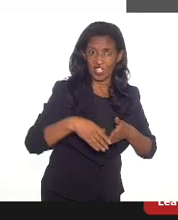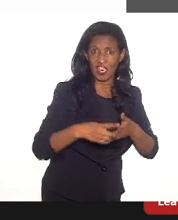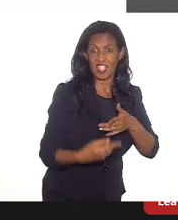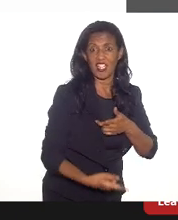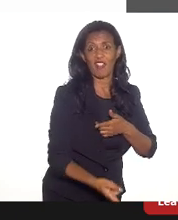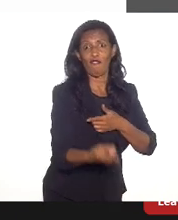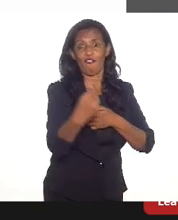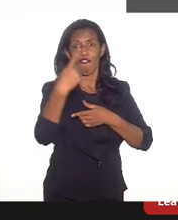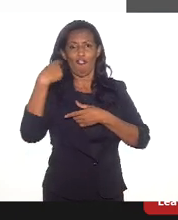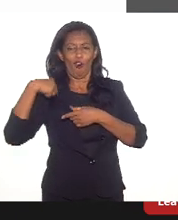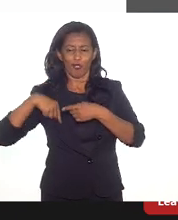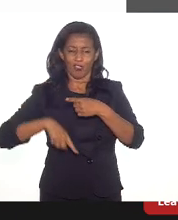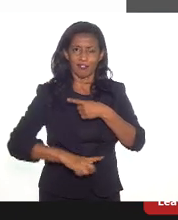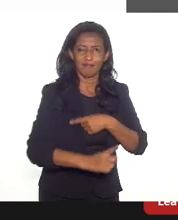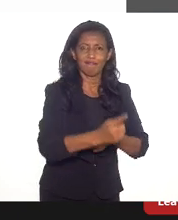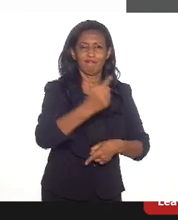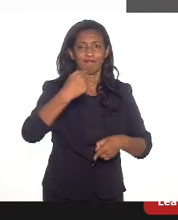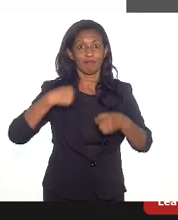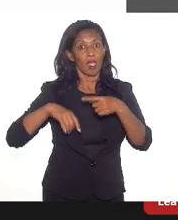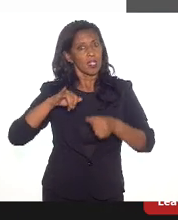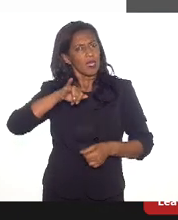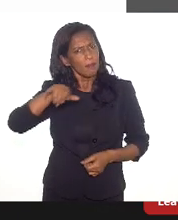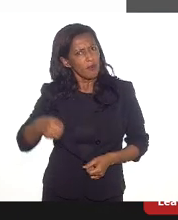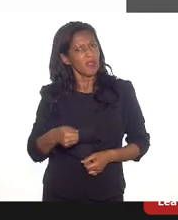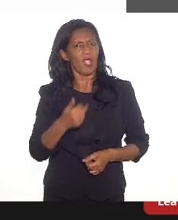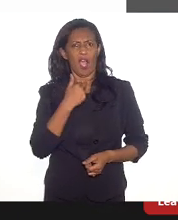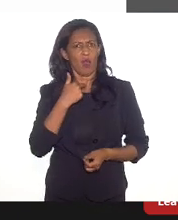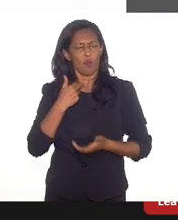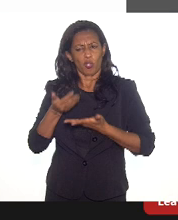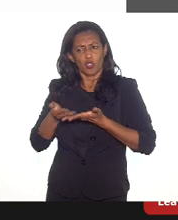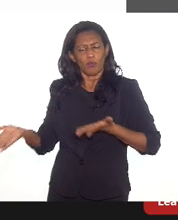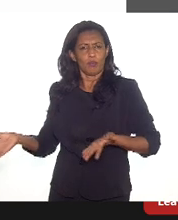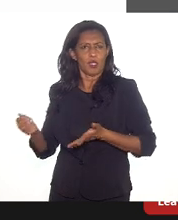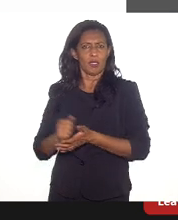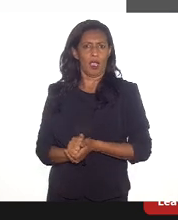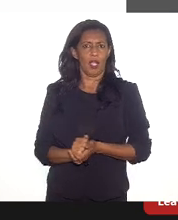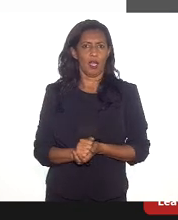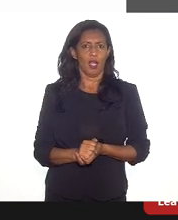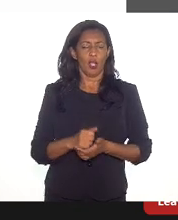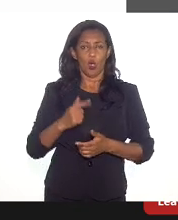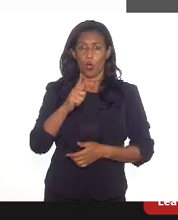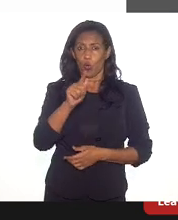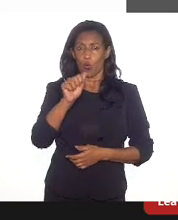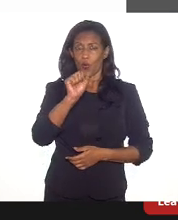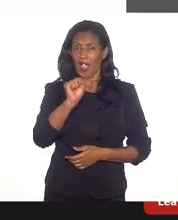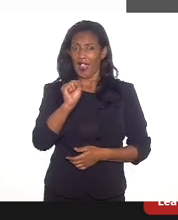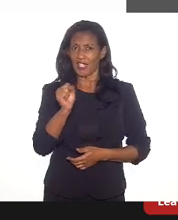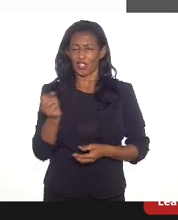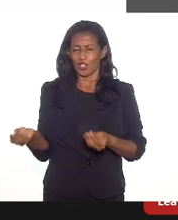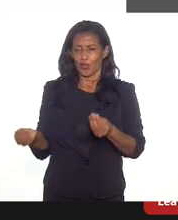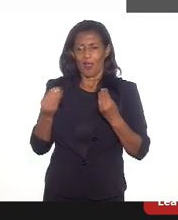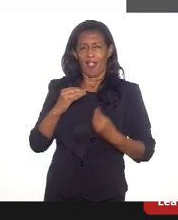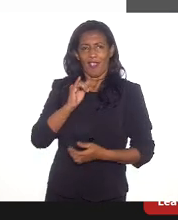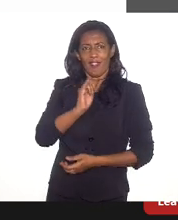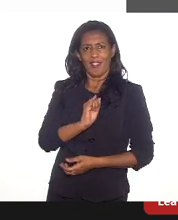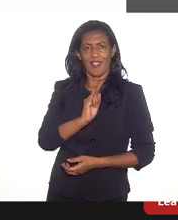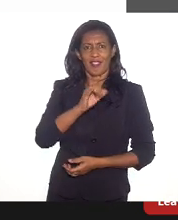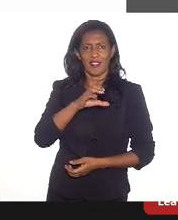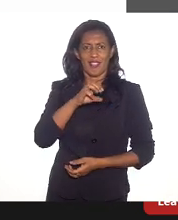nós não usarmos isso, nós vamos desperdiçar o gás. O gás não gera ICMS para